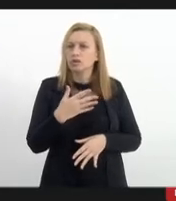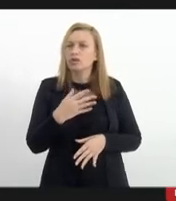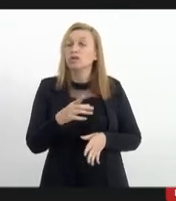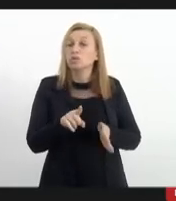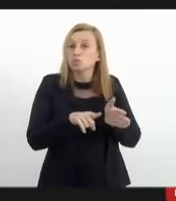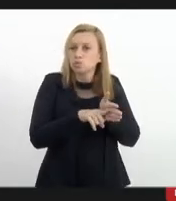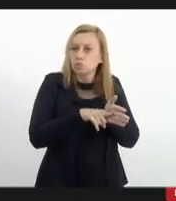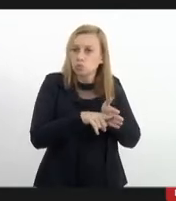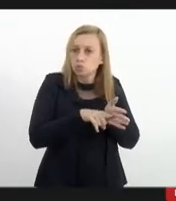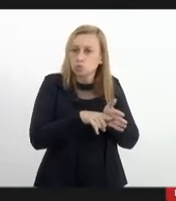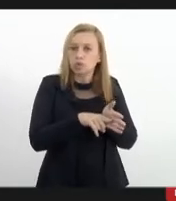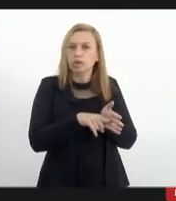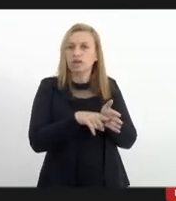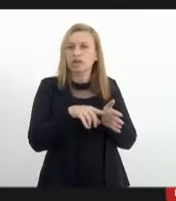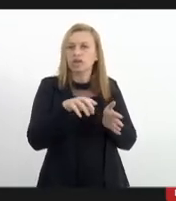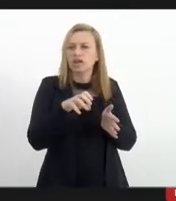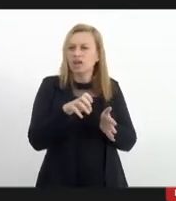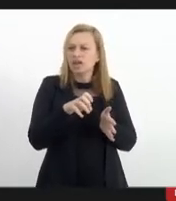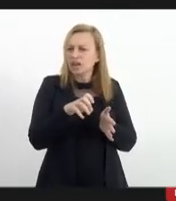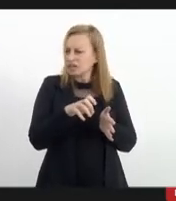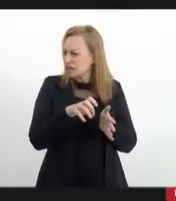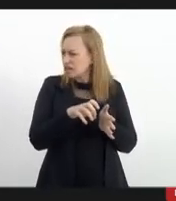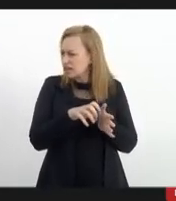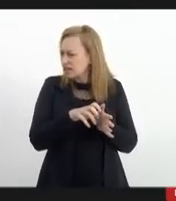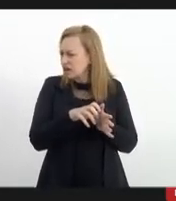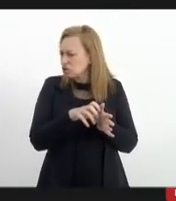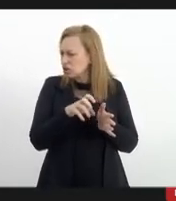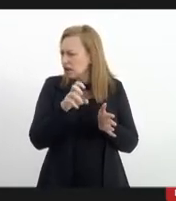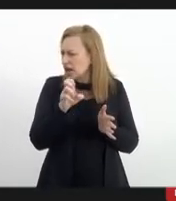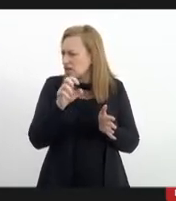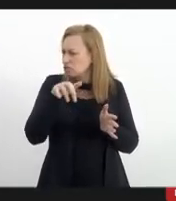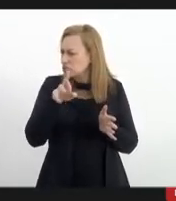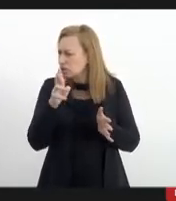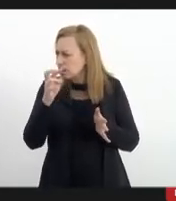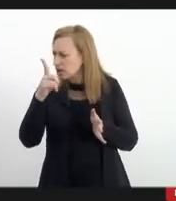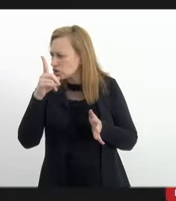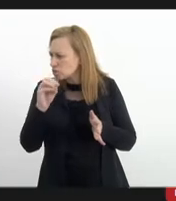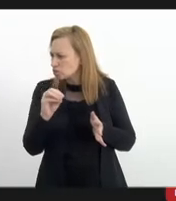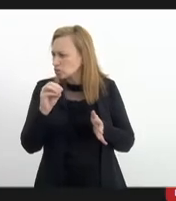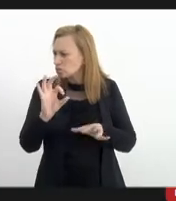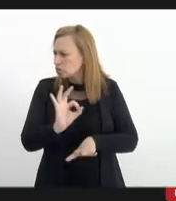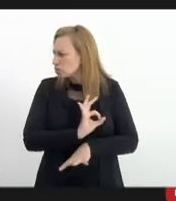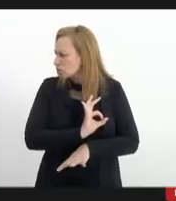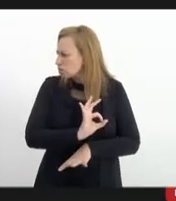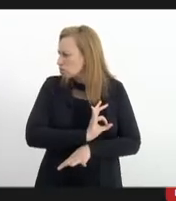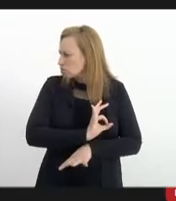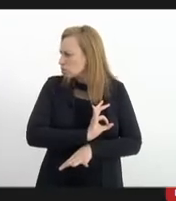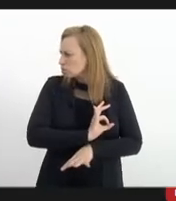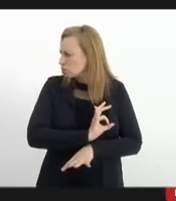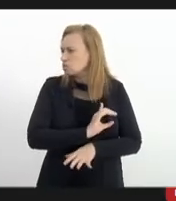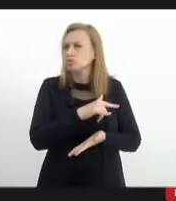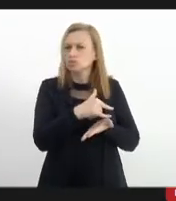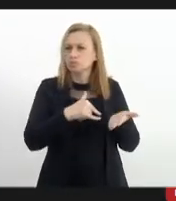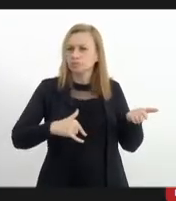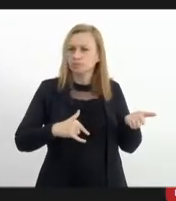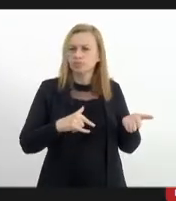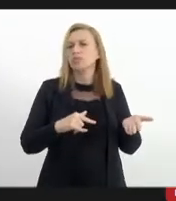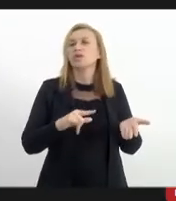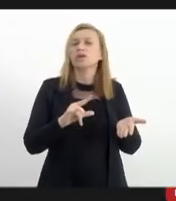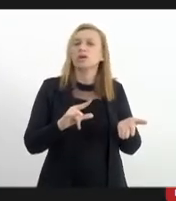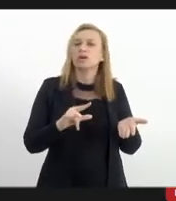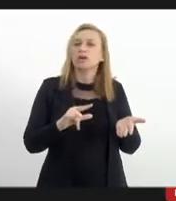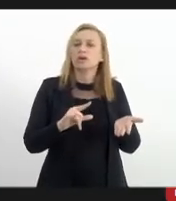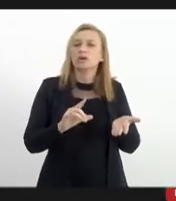Dentro desse inquérito policial, e aí já trabalhando numa interface com o Ministério Público e com o Poder Judiciário, essa